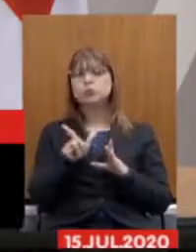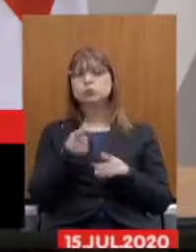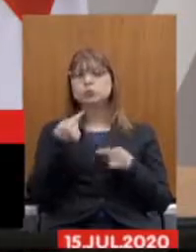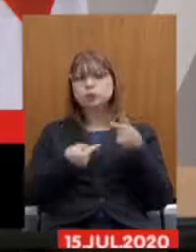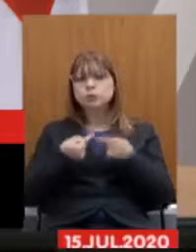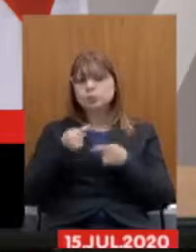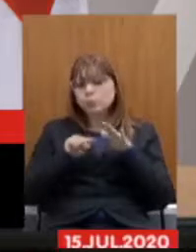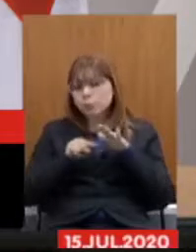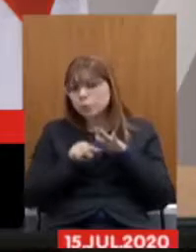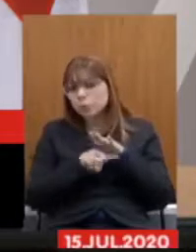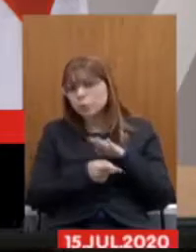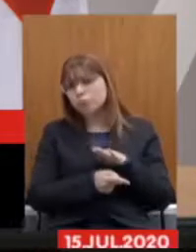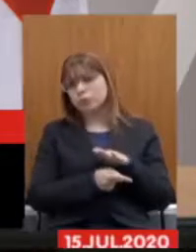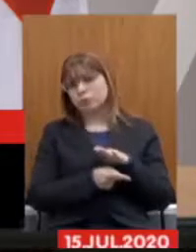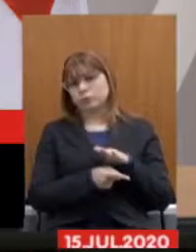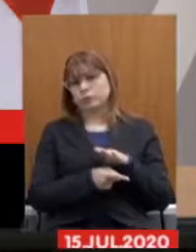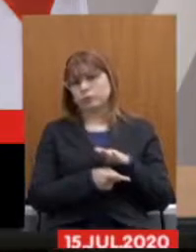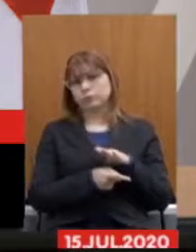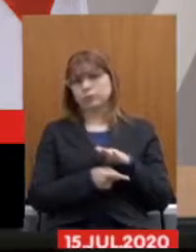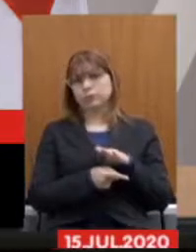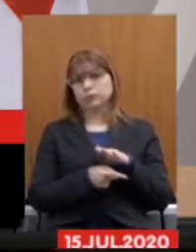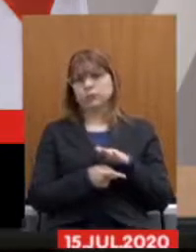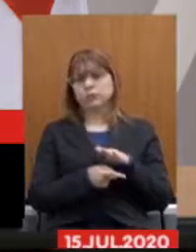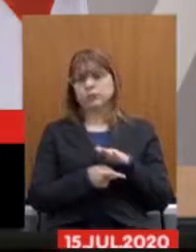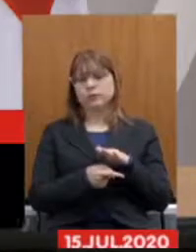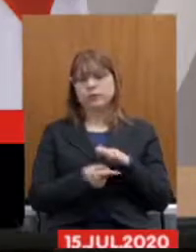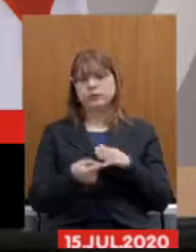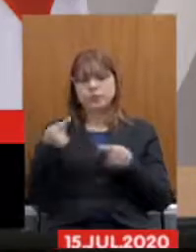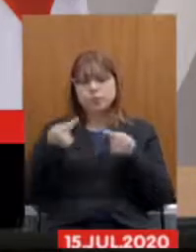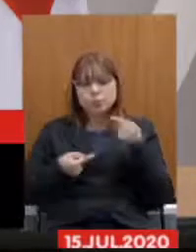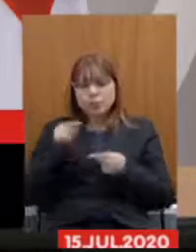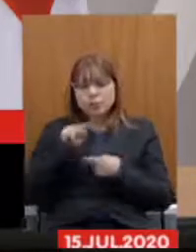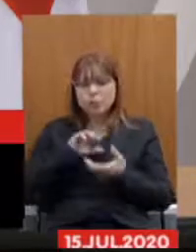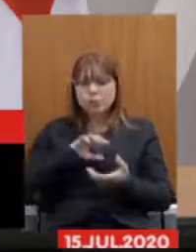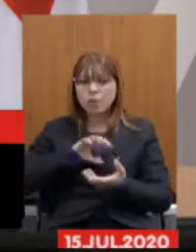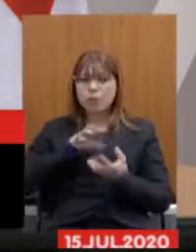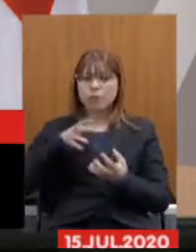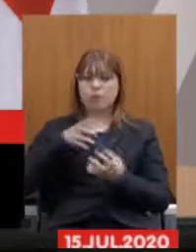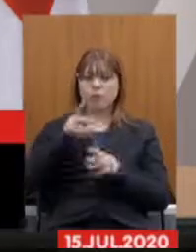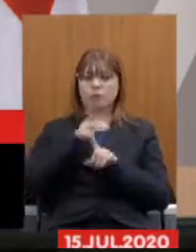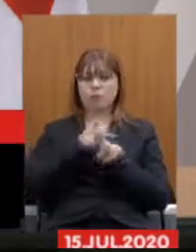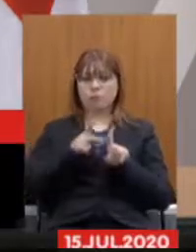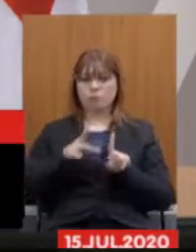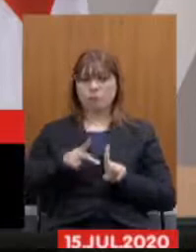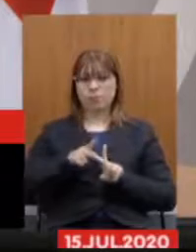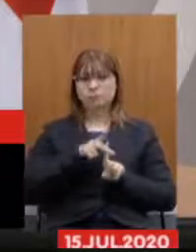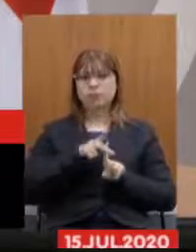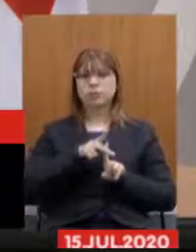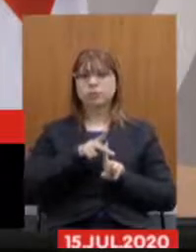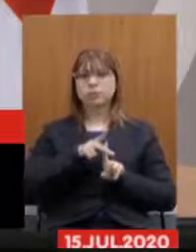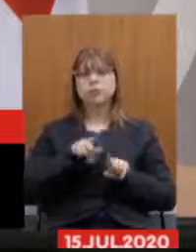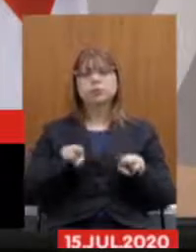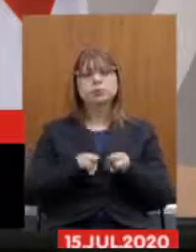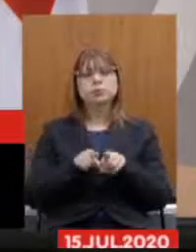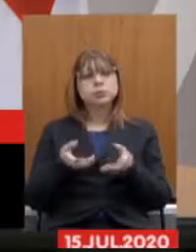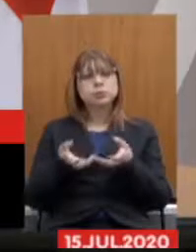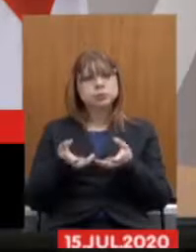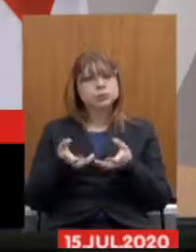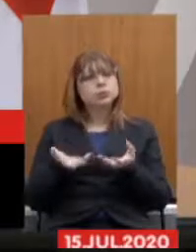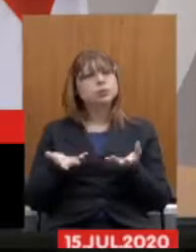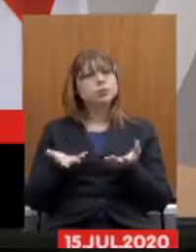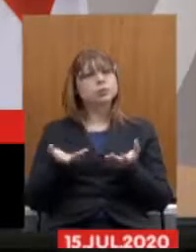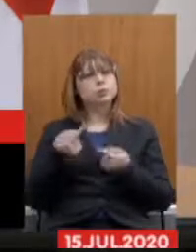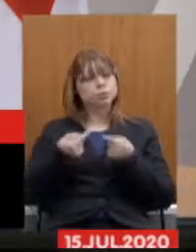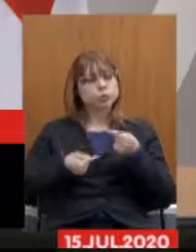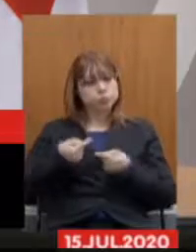na discussão dessa reforma da previdência queremos estar discutindo a reforma